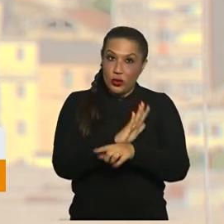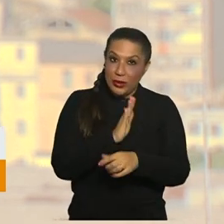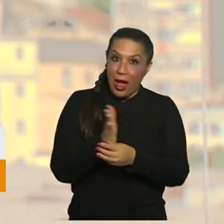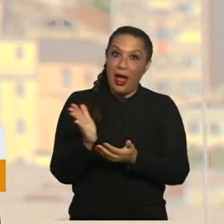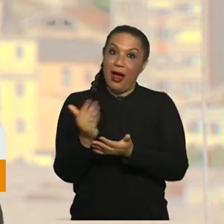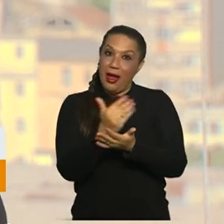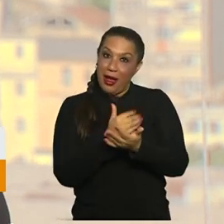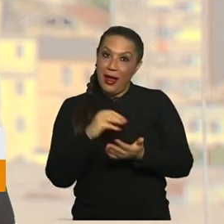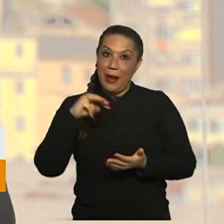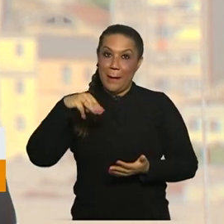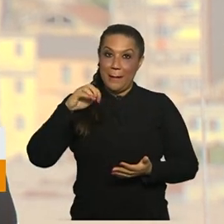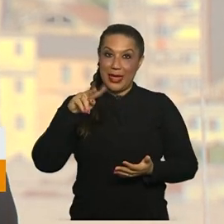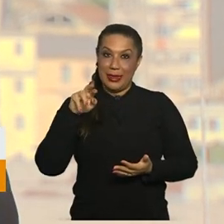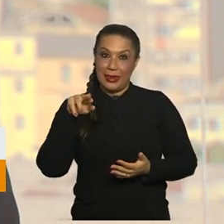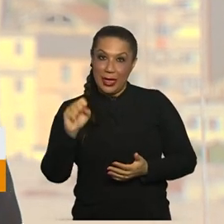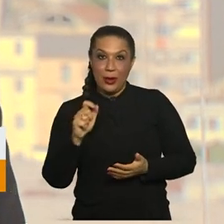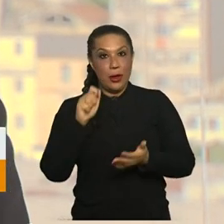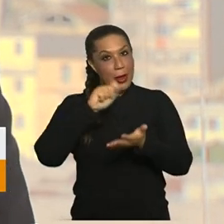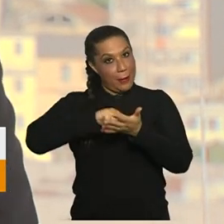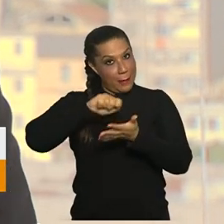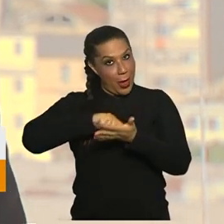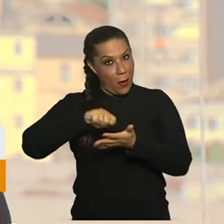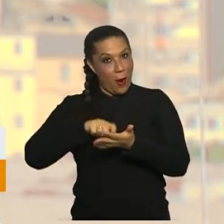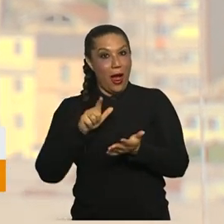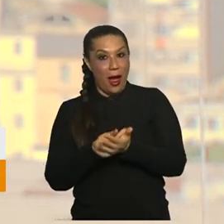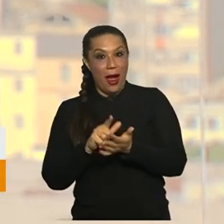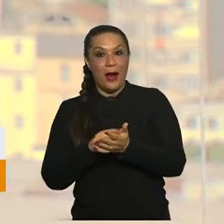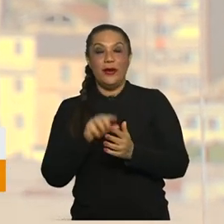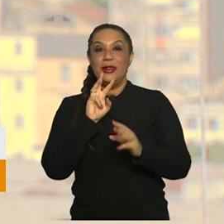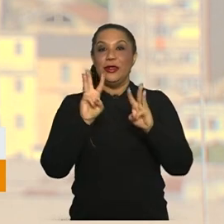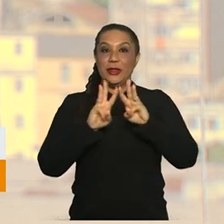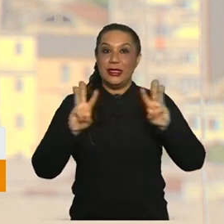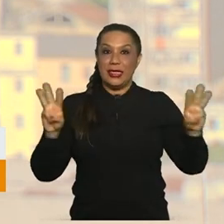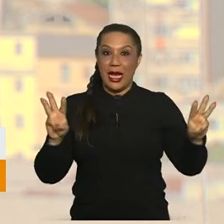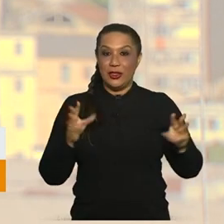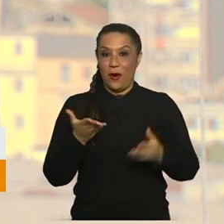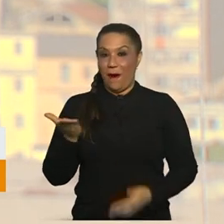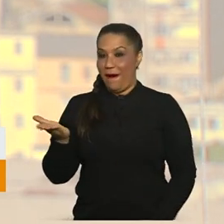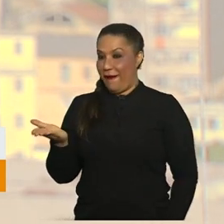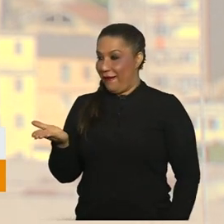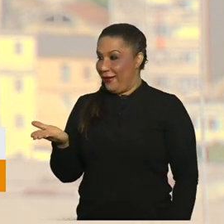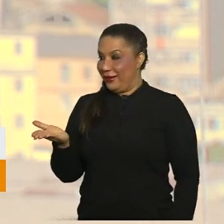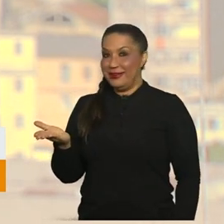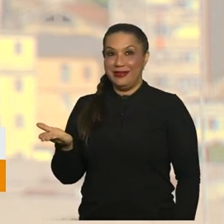na vaquinha do Mateus, papel e caneta na mão, acesse o site que aparece aí na sua tela. Música Música Música